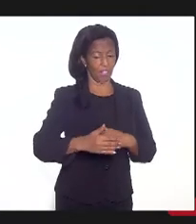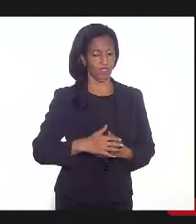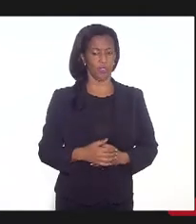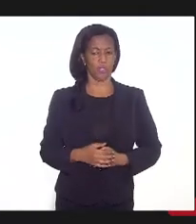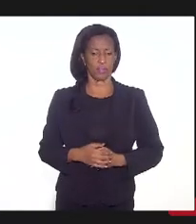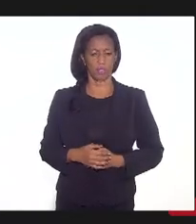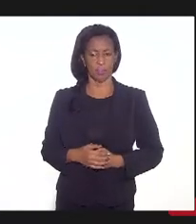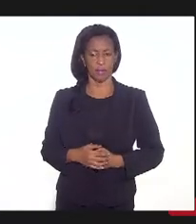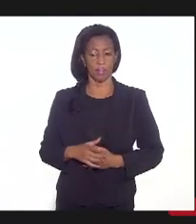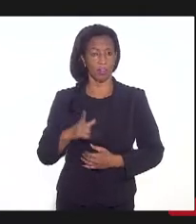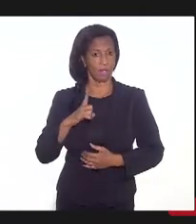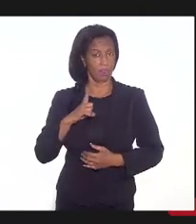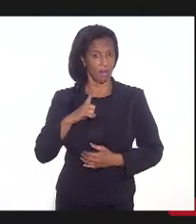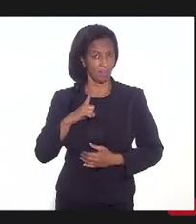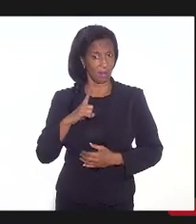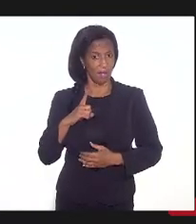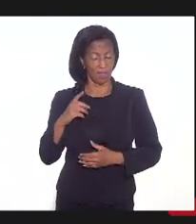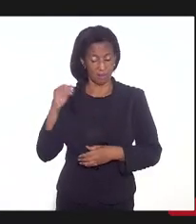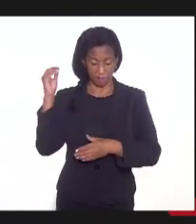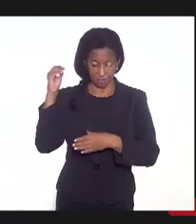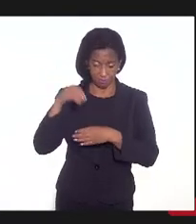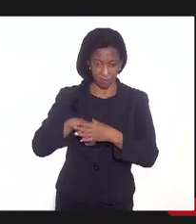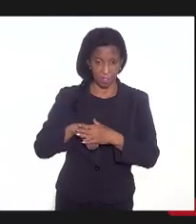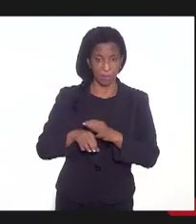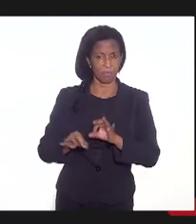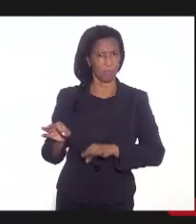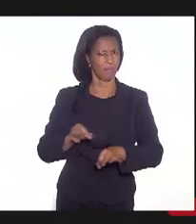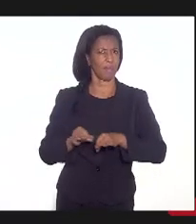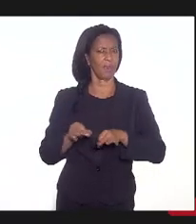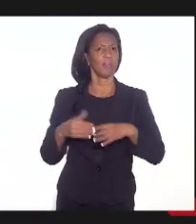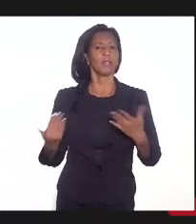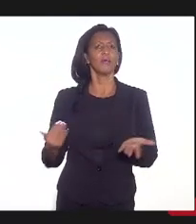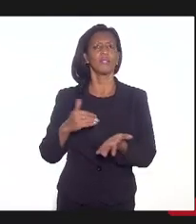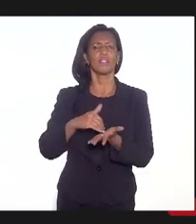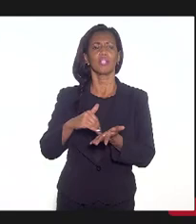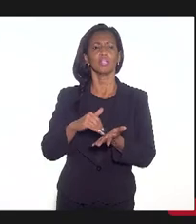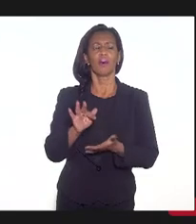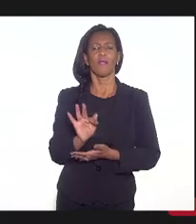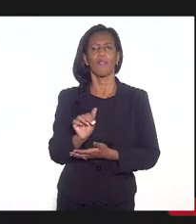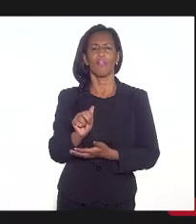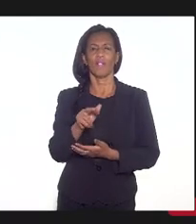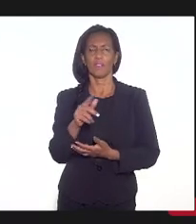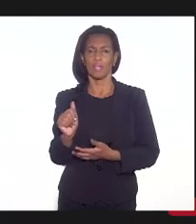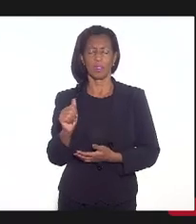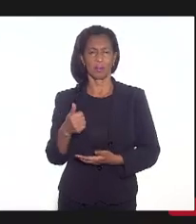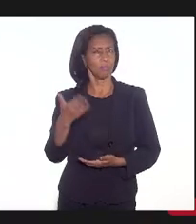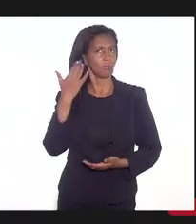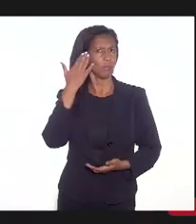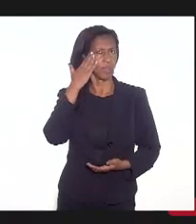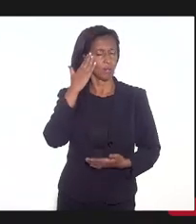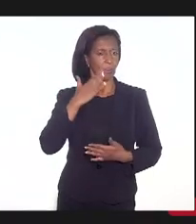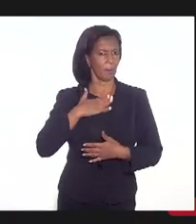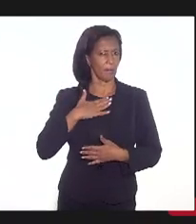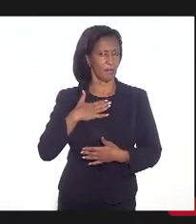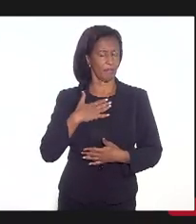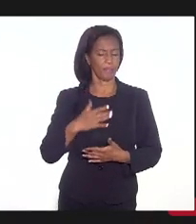há que ter ênfase no planejamento. Então, a Secretaria de Fazenda, no meu entendimento, isso é uma questão,